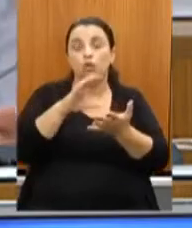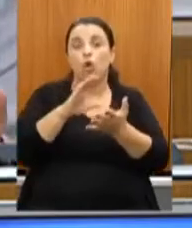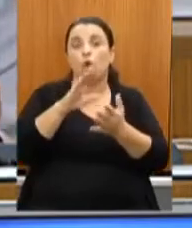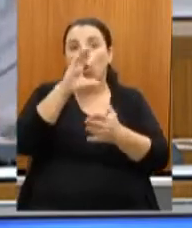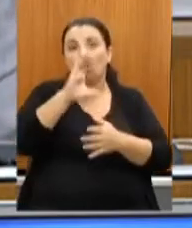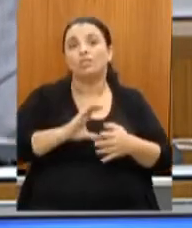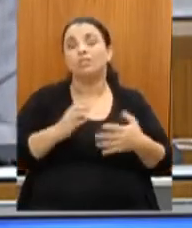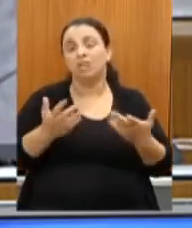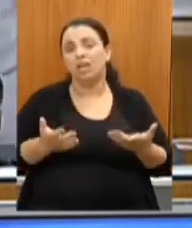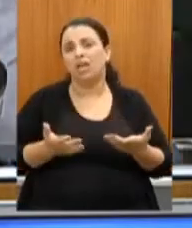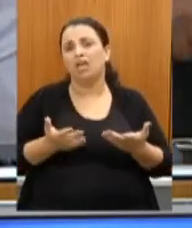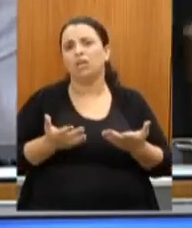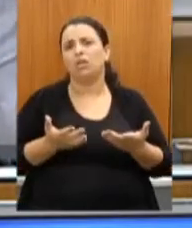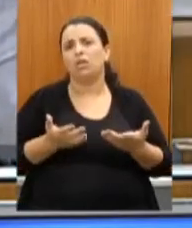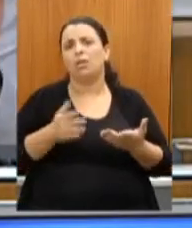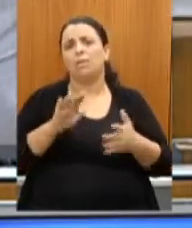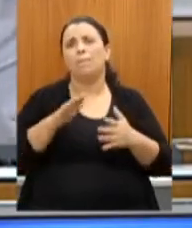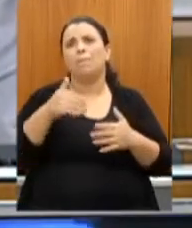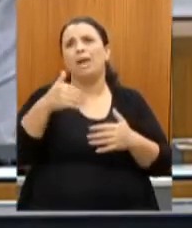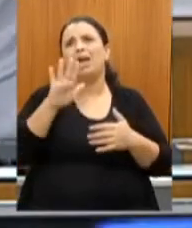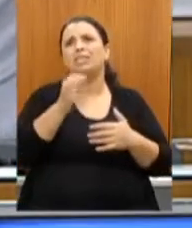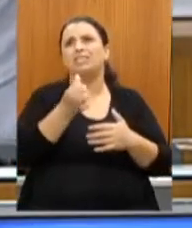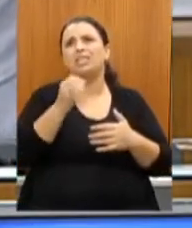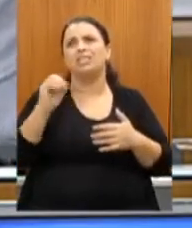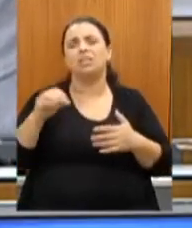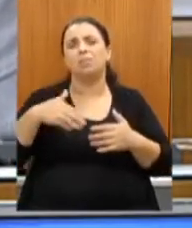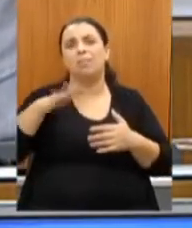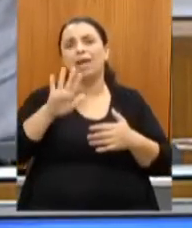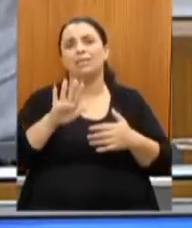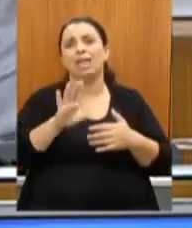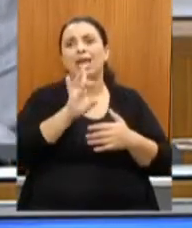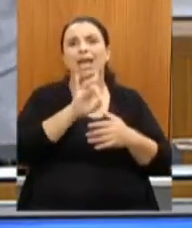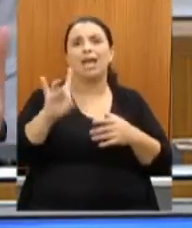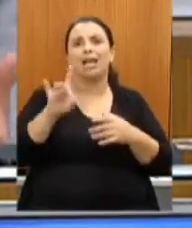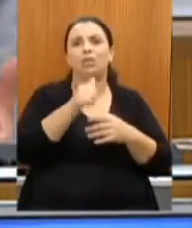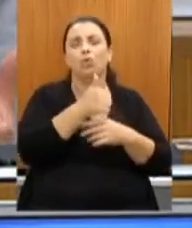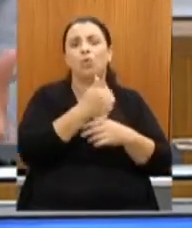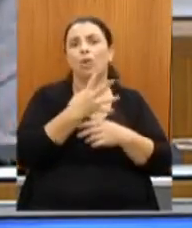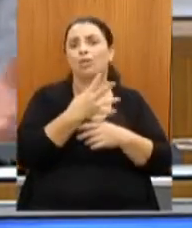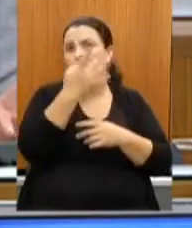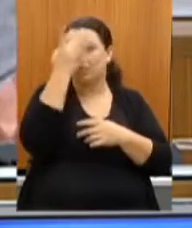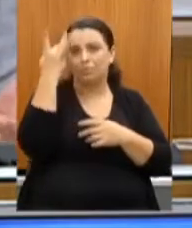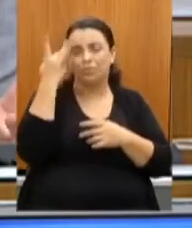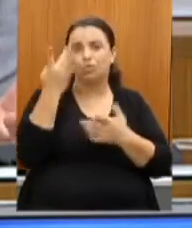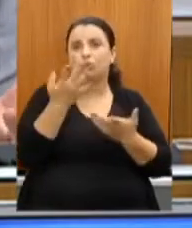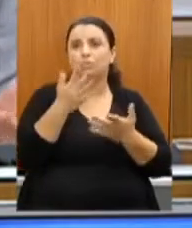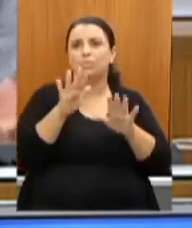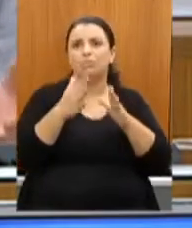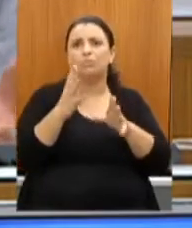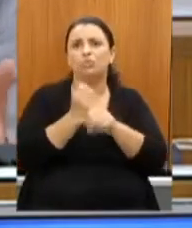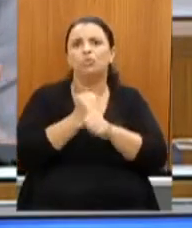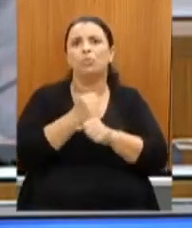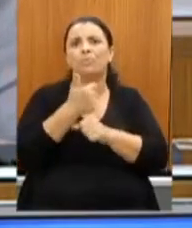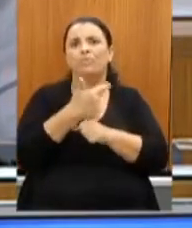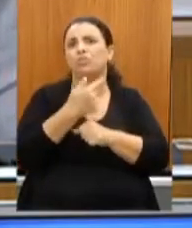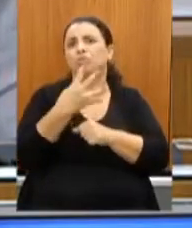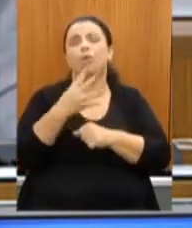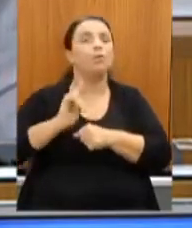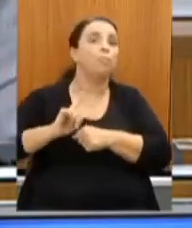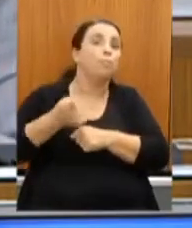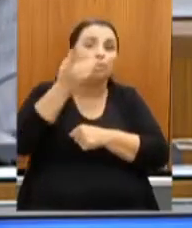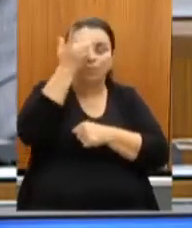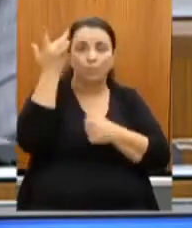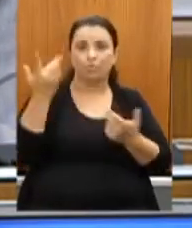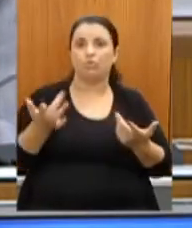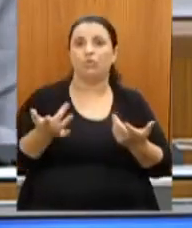de 600 conselhos, vamos colocar que, em média, tem cada um 14 pessoas. Olha a quantidade de pessoas, 24 mil pessoas que nós estamos falando,